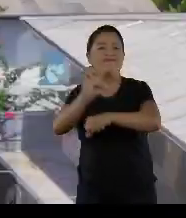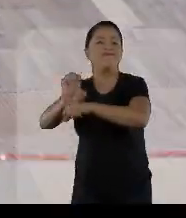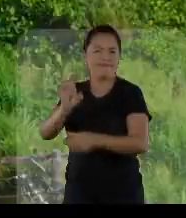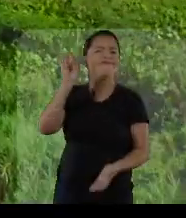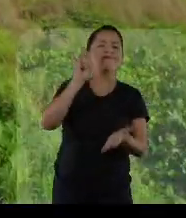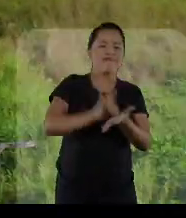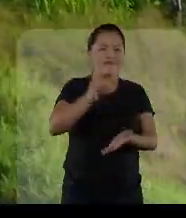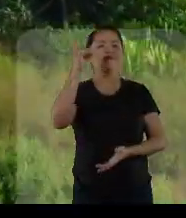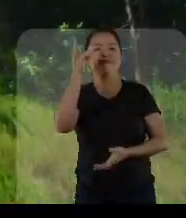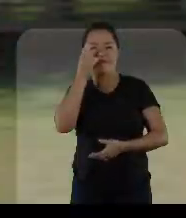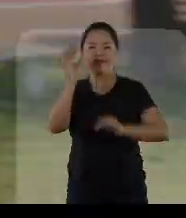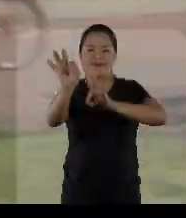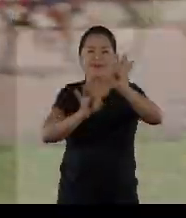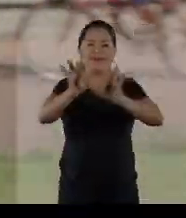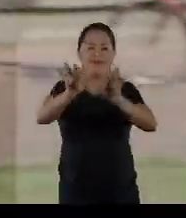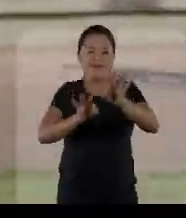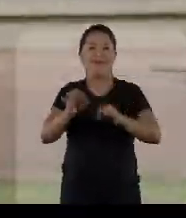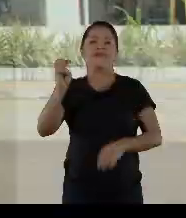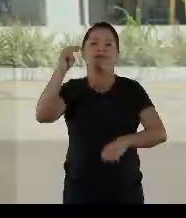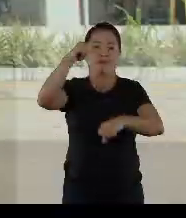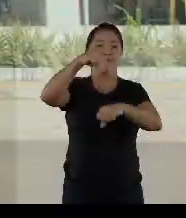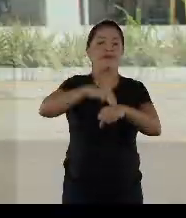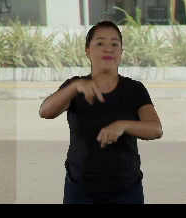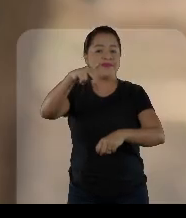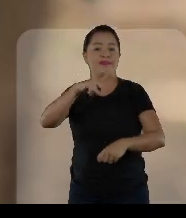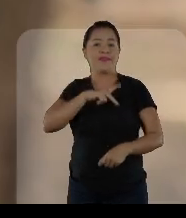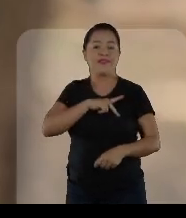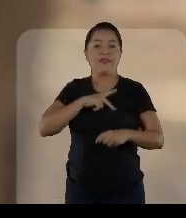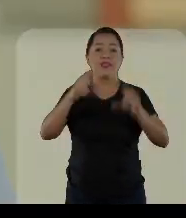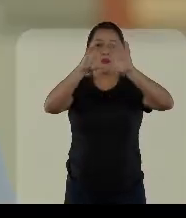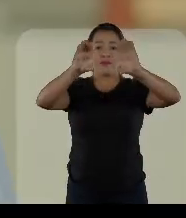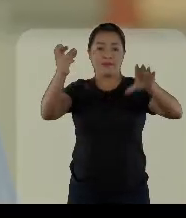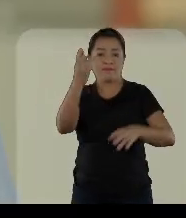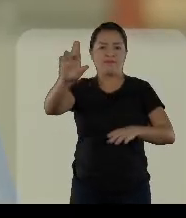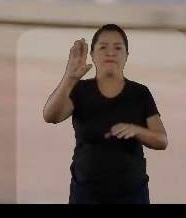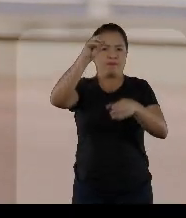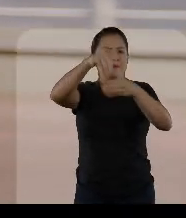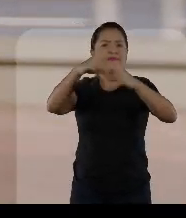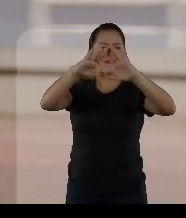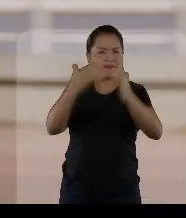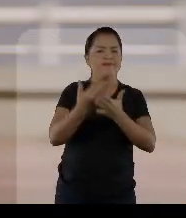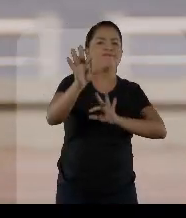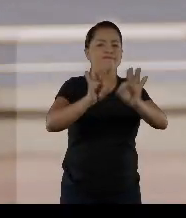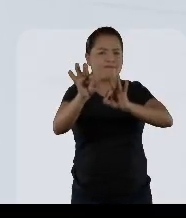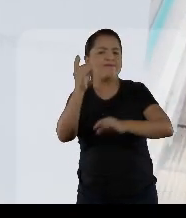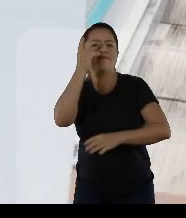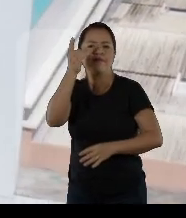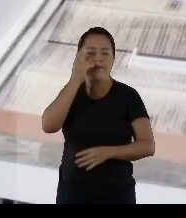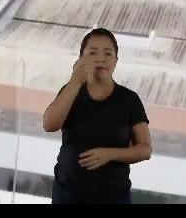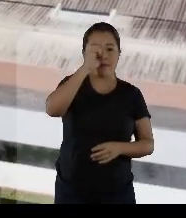estado, foi Davi, foi Davi. O shopping popular,-condicionado nas escolas, foi Davi.